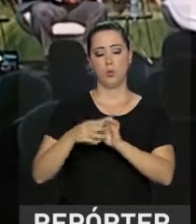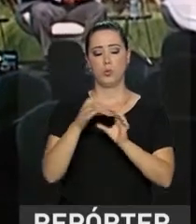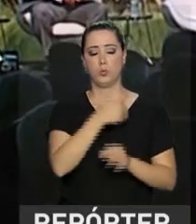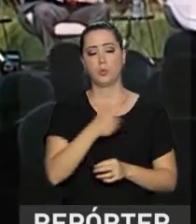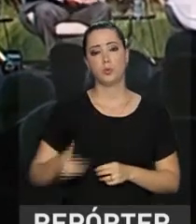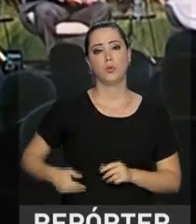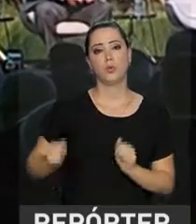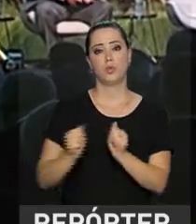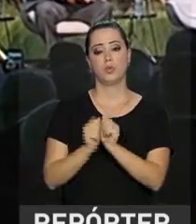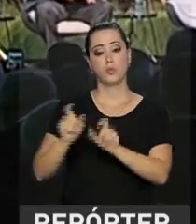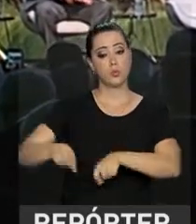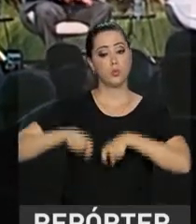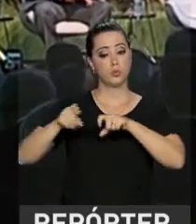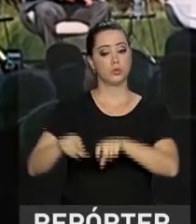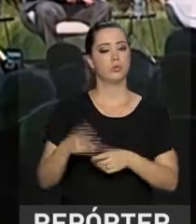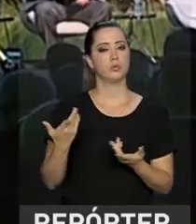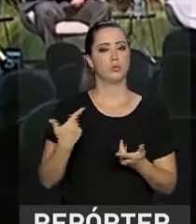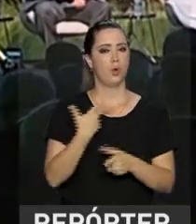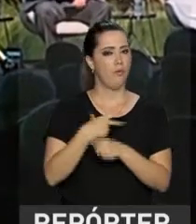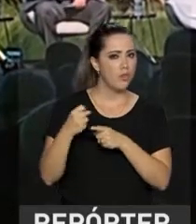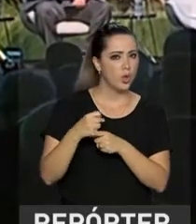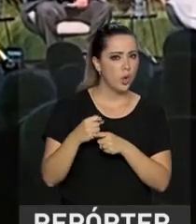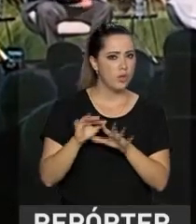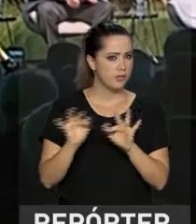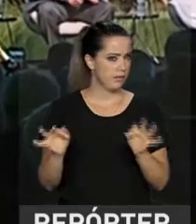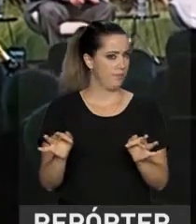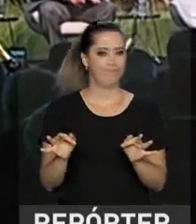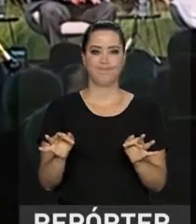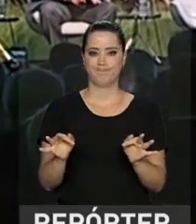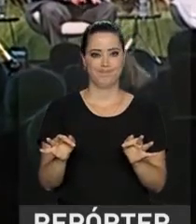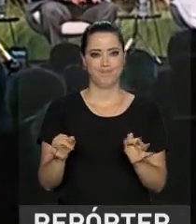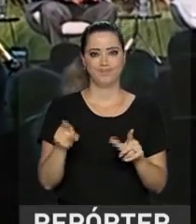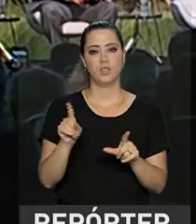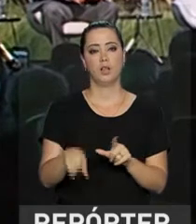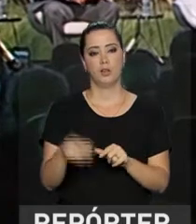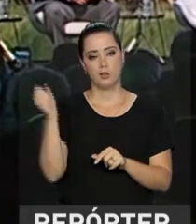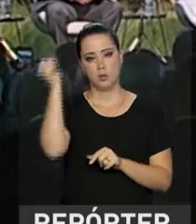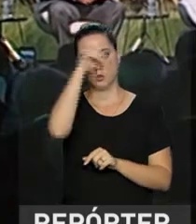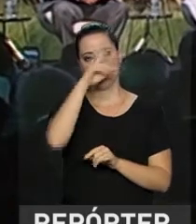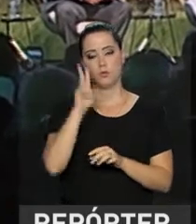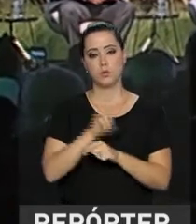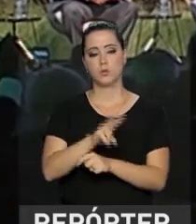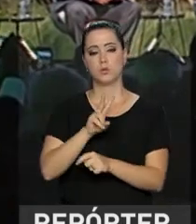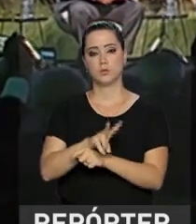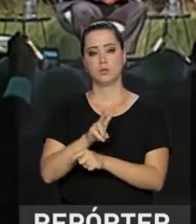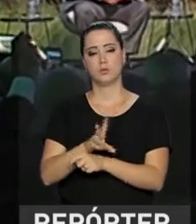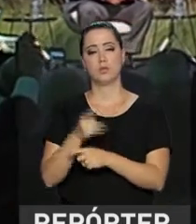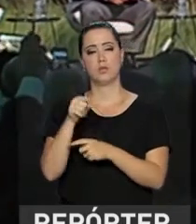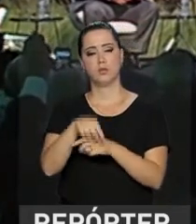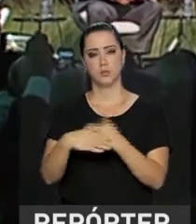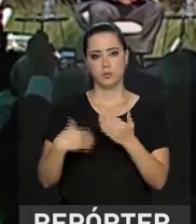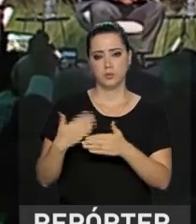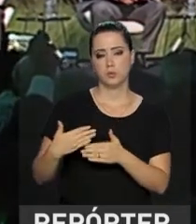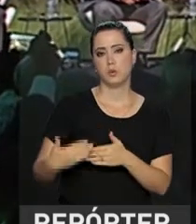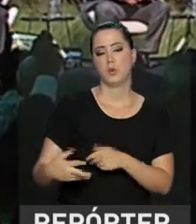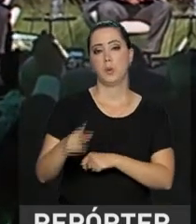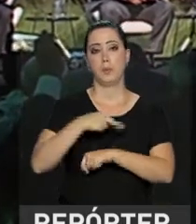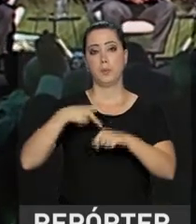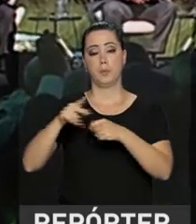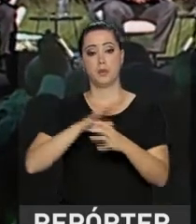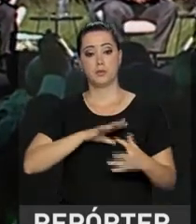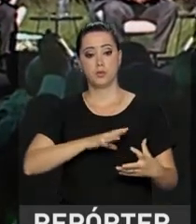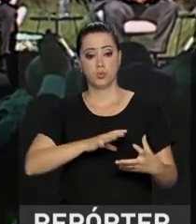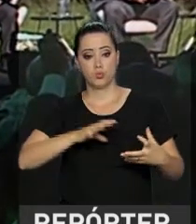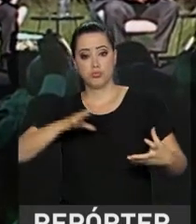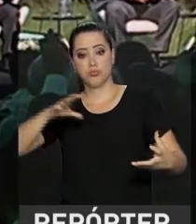Esta não é uma conquista trivial, pois não é simples fortalecer a vigilância e defesa agropecuária em um país de dimensão